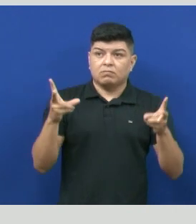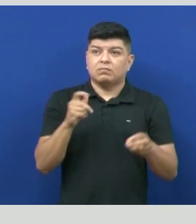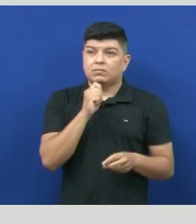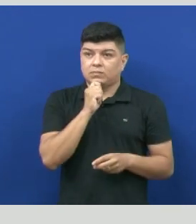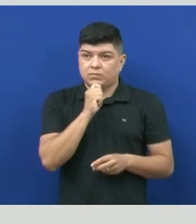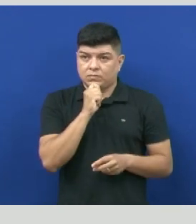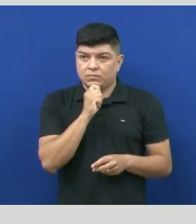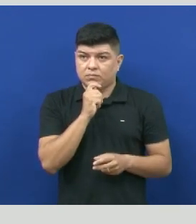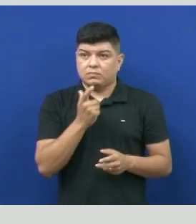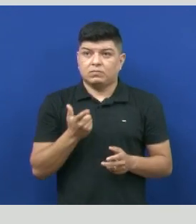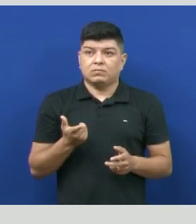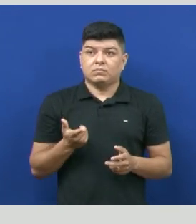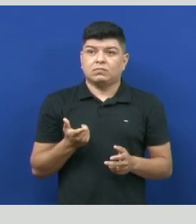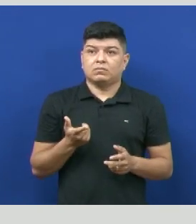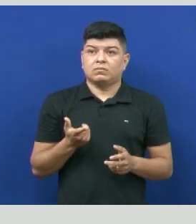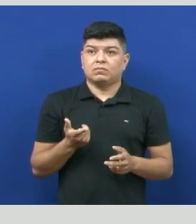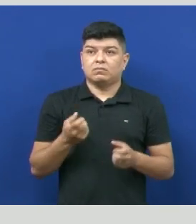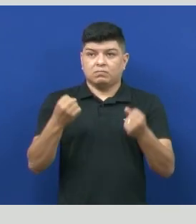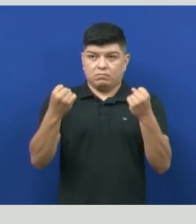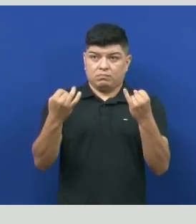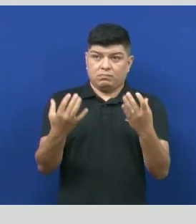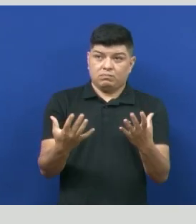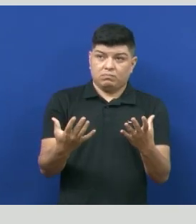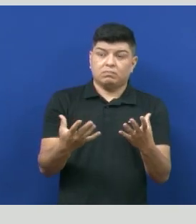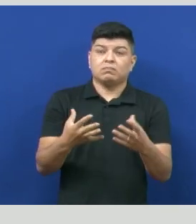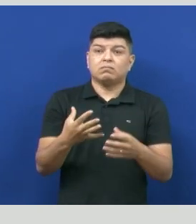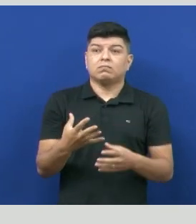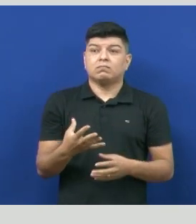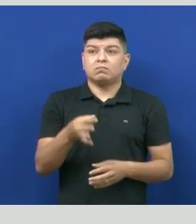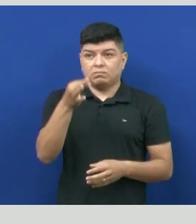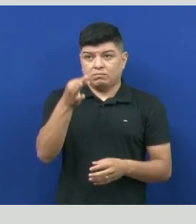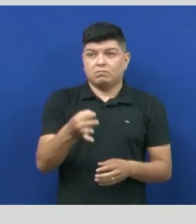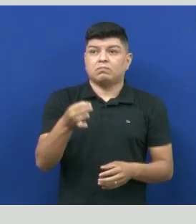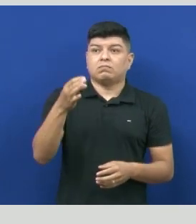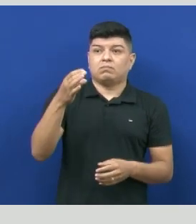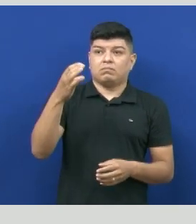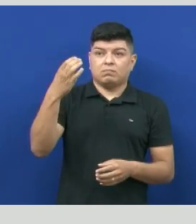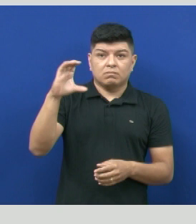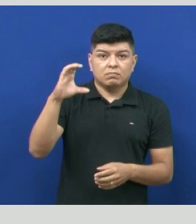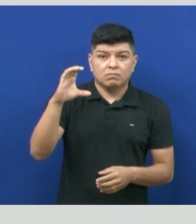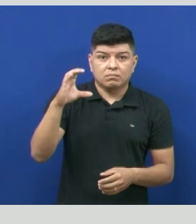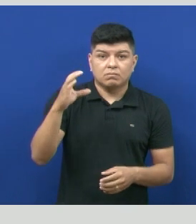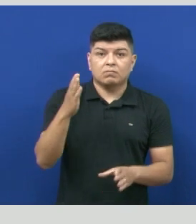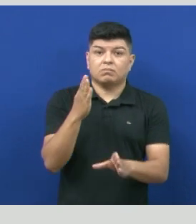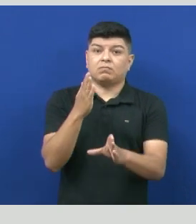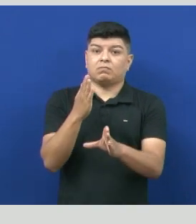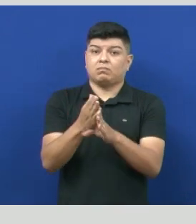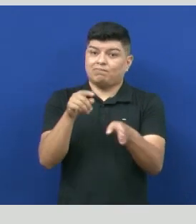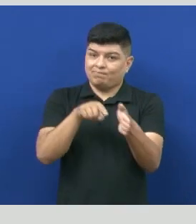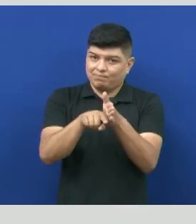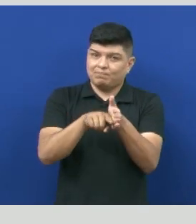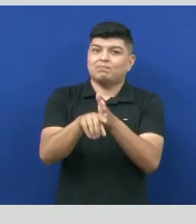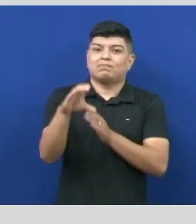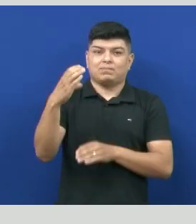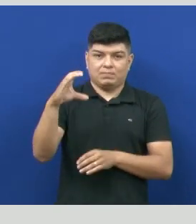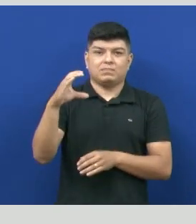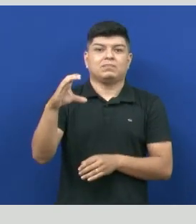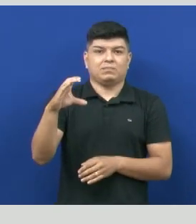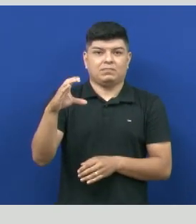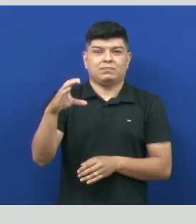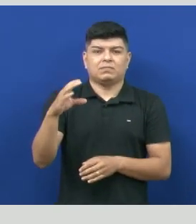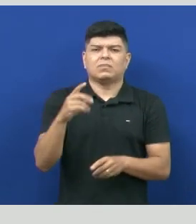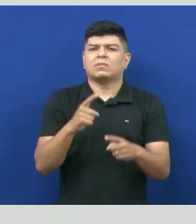que eu fale dessa maneira, mas ela é aceita pela ciência. Por quê? Ela tem comprovação científica, certo? Por quê?